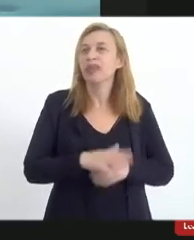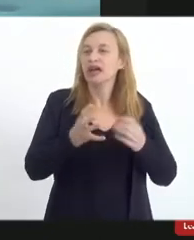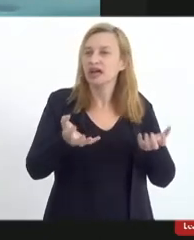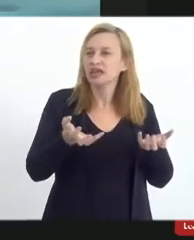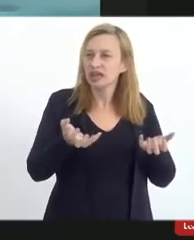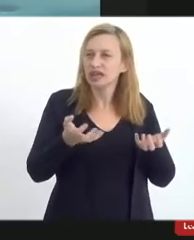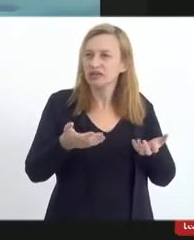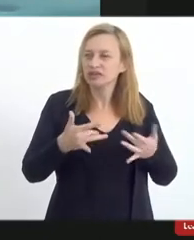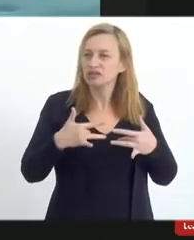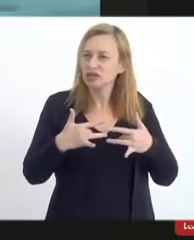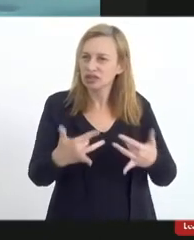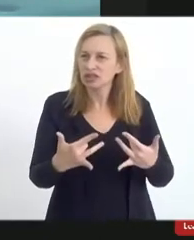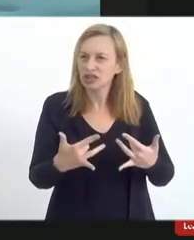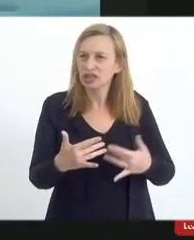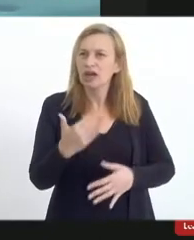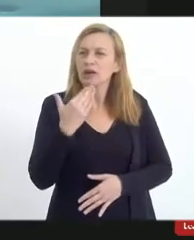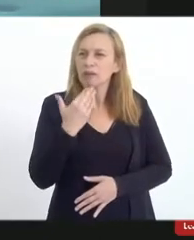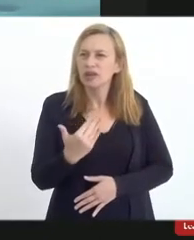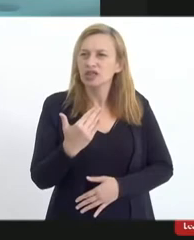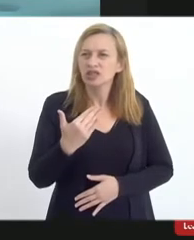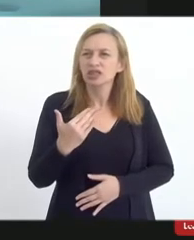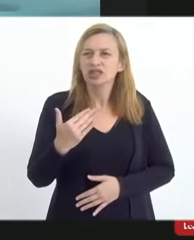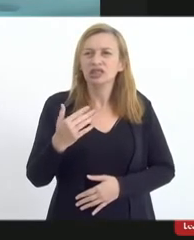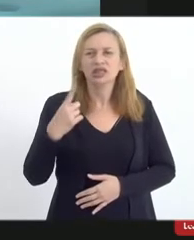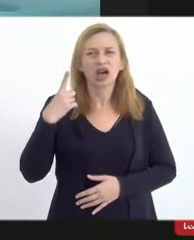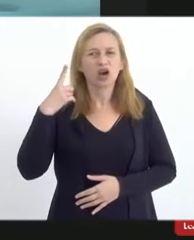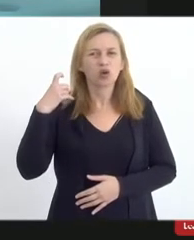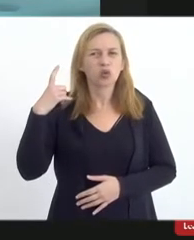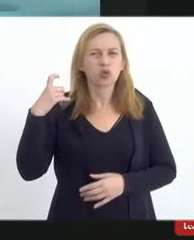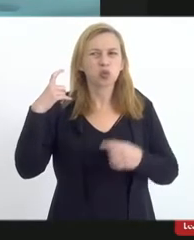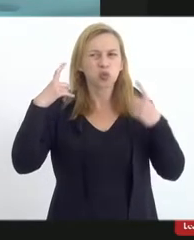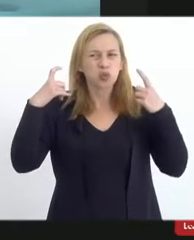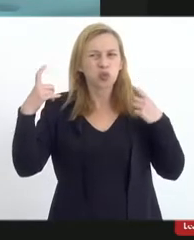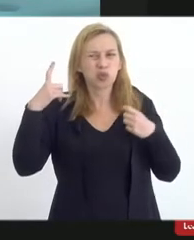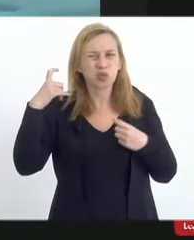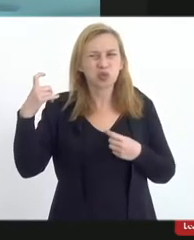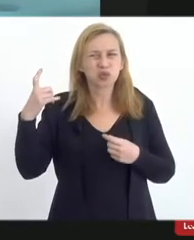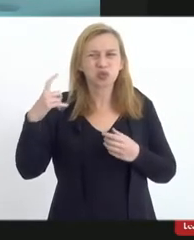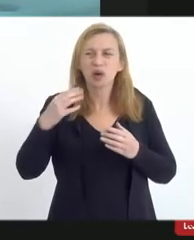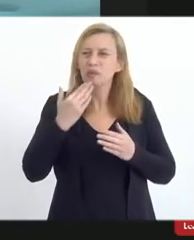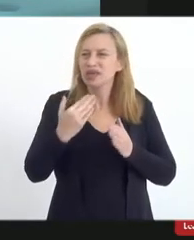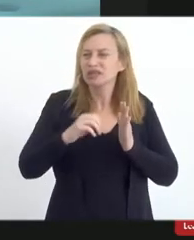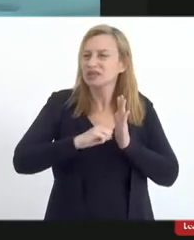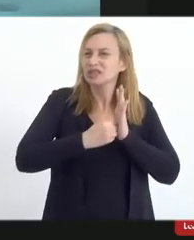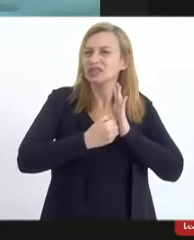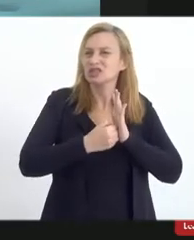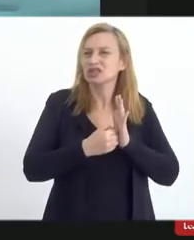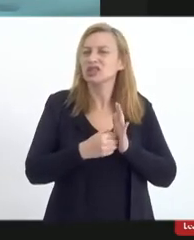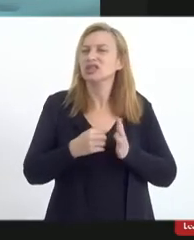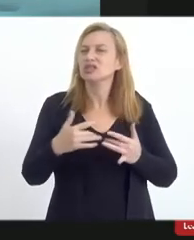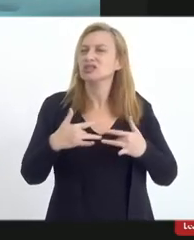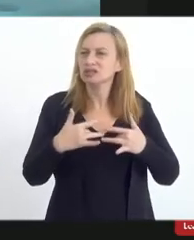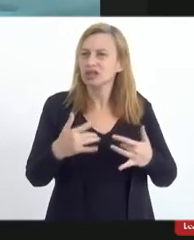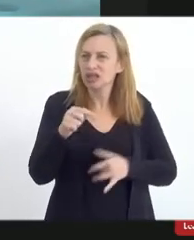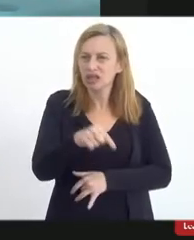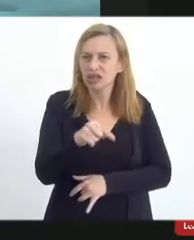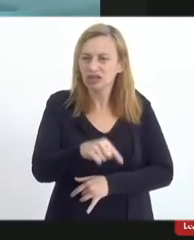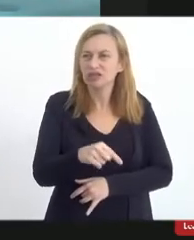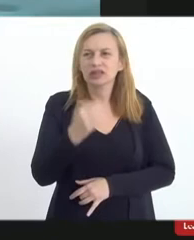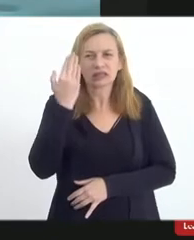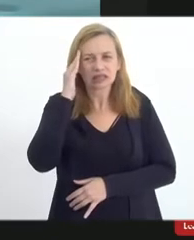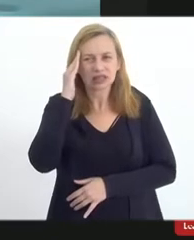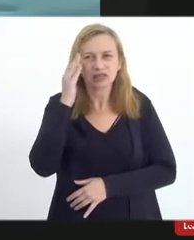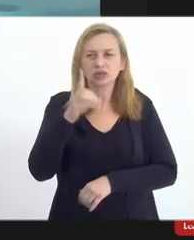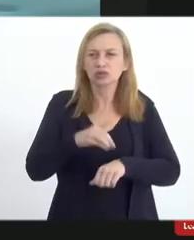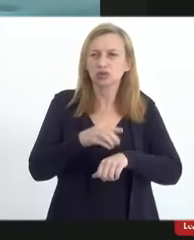me solidarizar aqui. Pedir que quem está com o microfone aberto, por favor, feche. Quero me solidarizar aqui com o entendimento